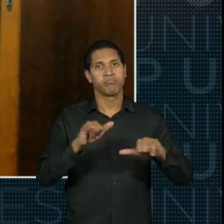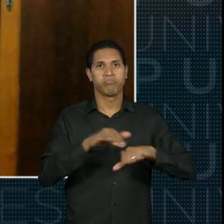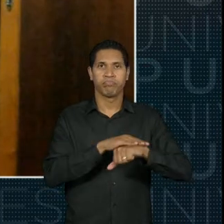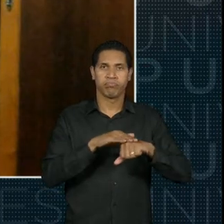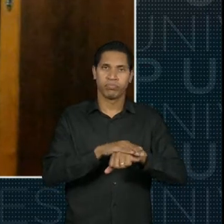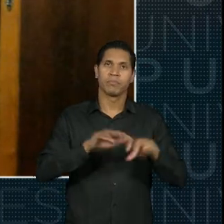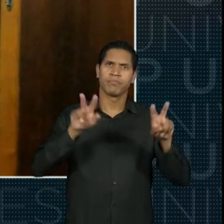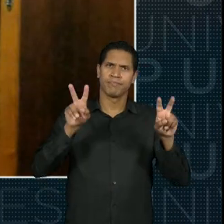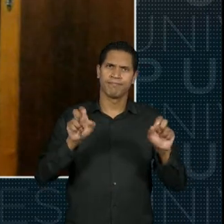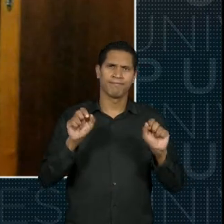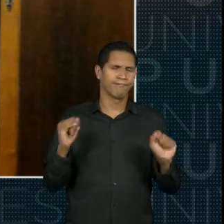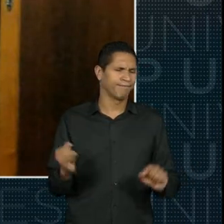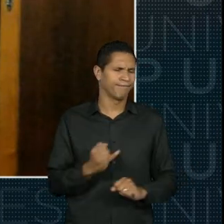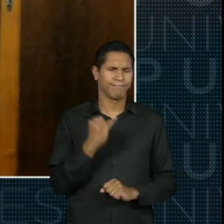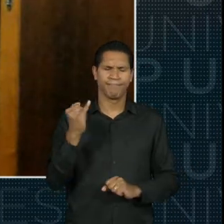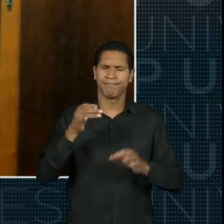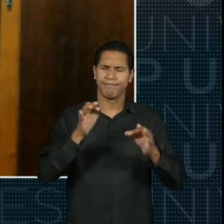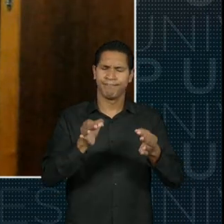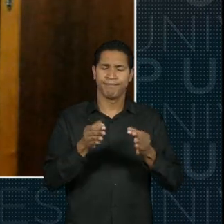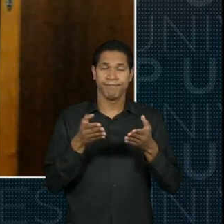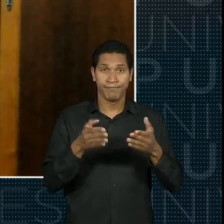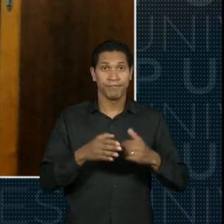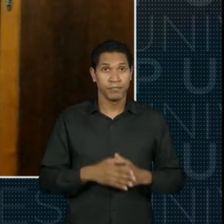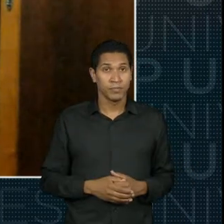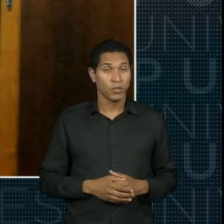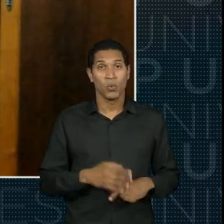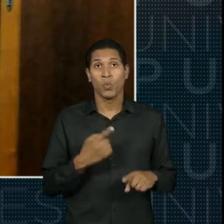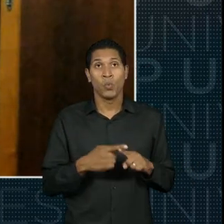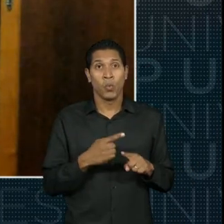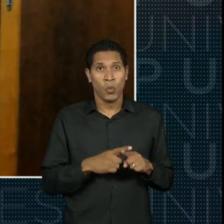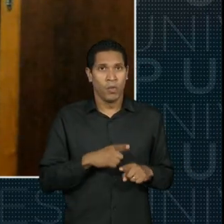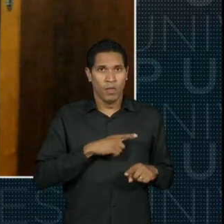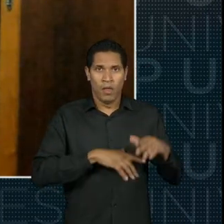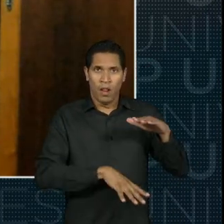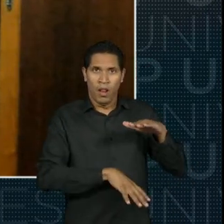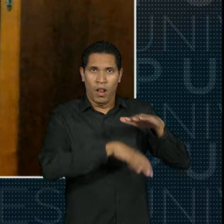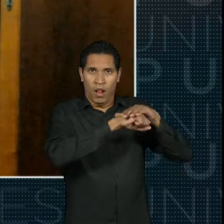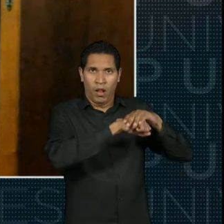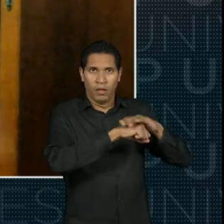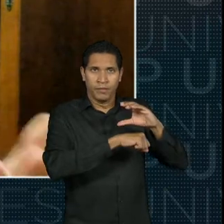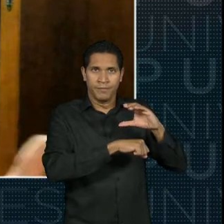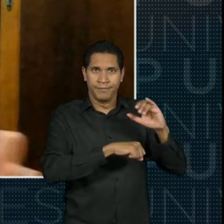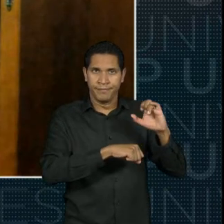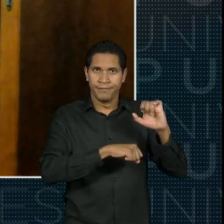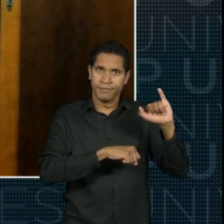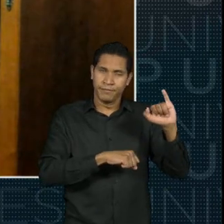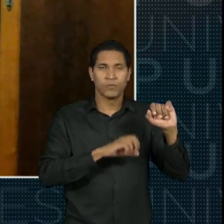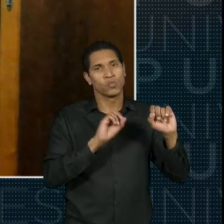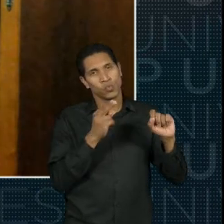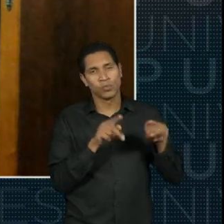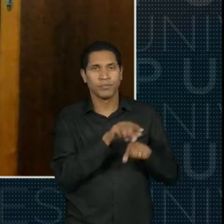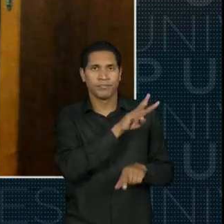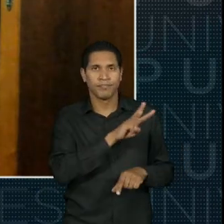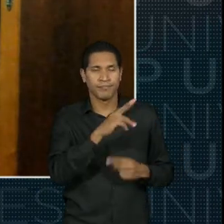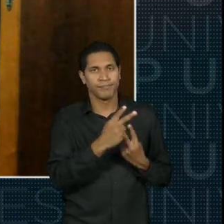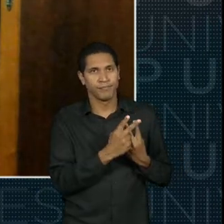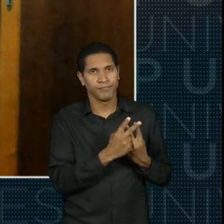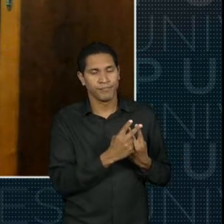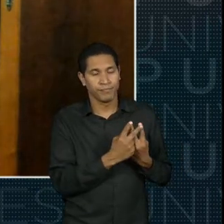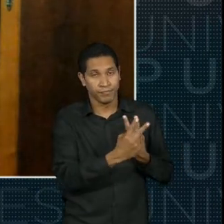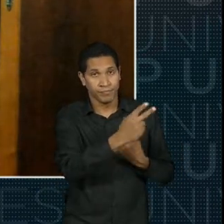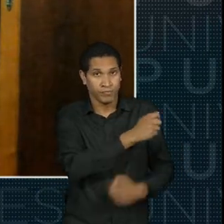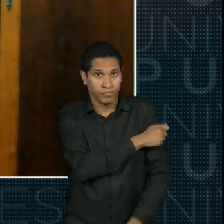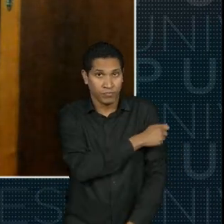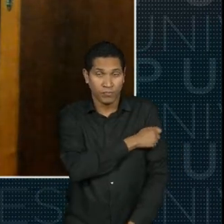detalhe muito importante, tá, gente? Vocês vão fazer upload no Sei, ou no portal do aluno, de no máximo um